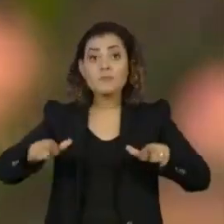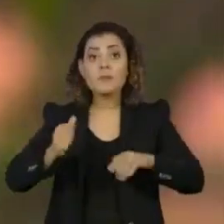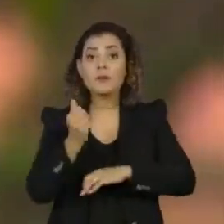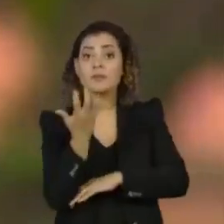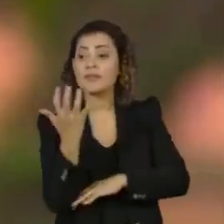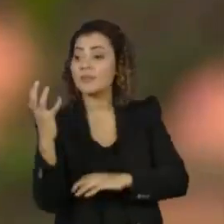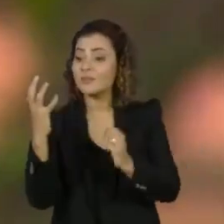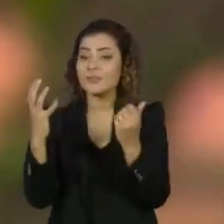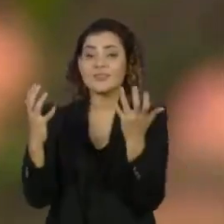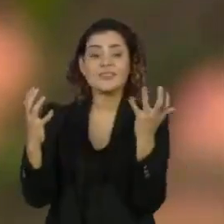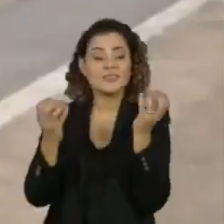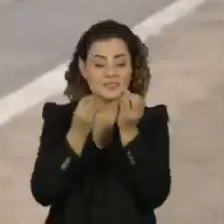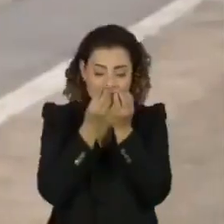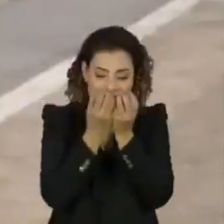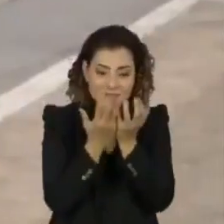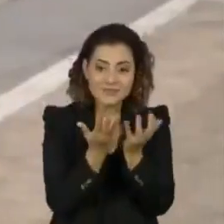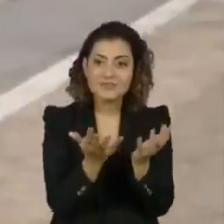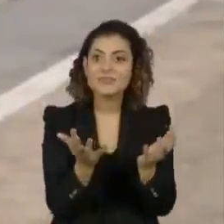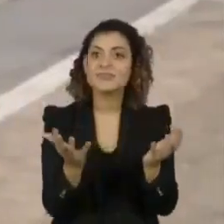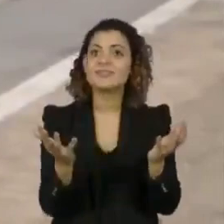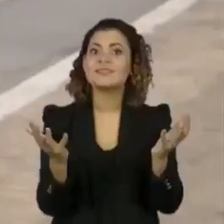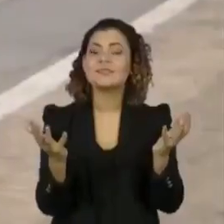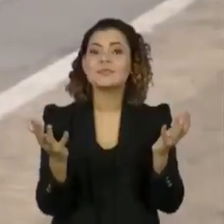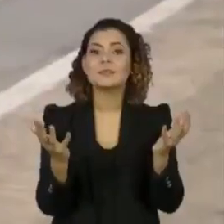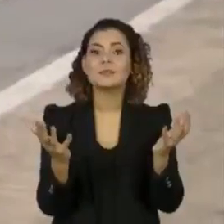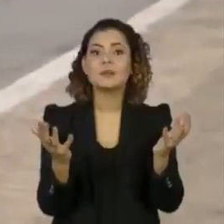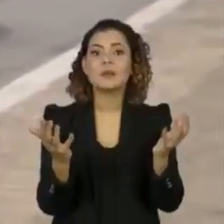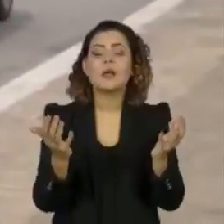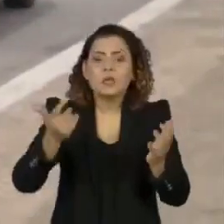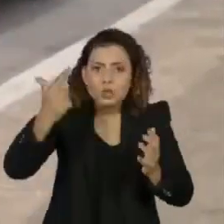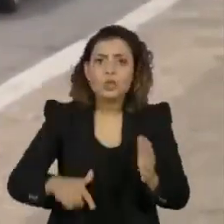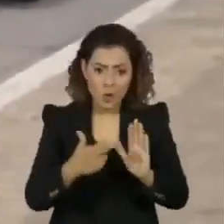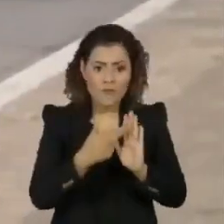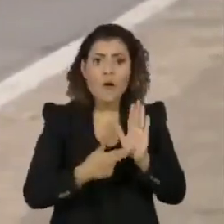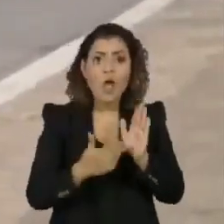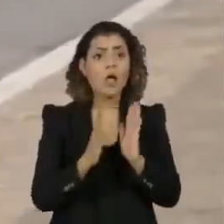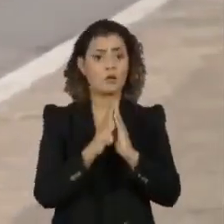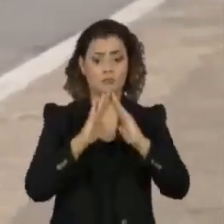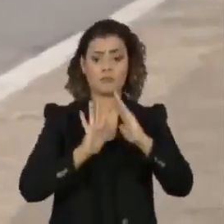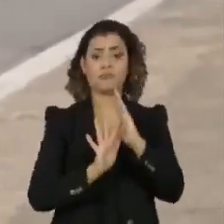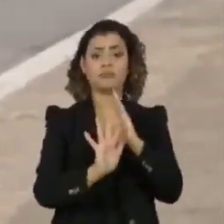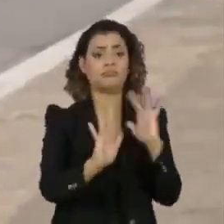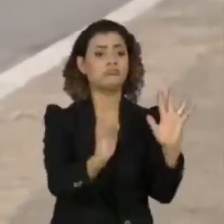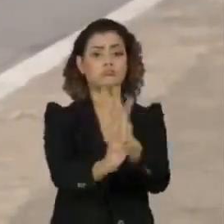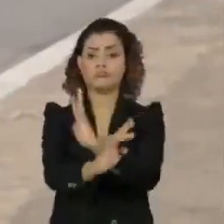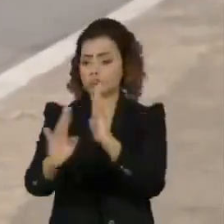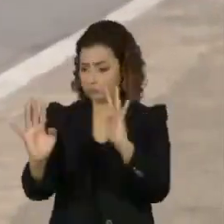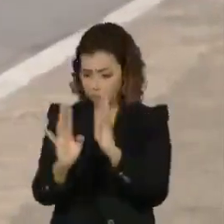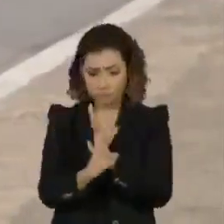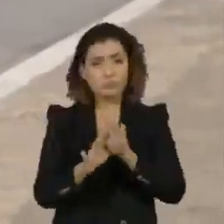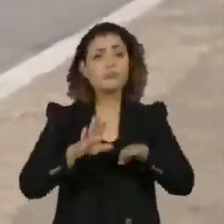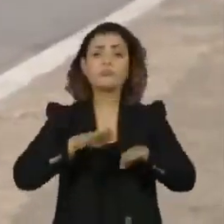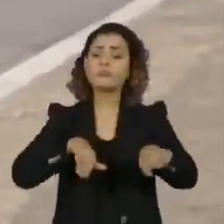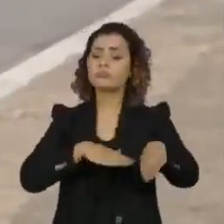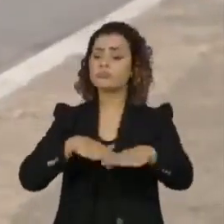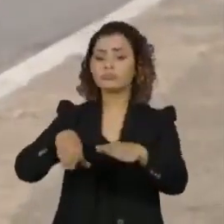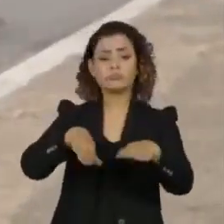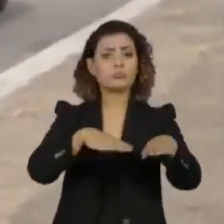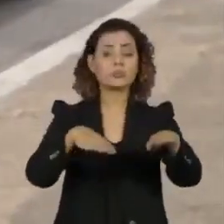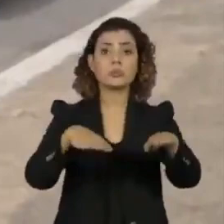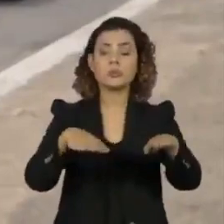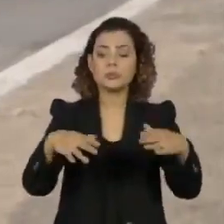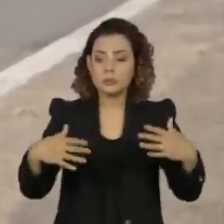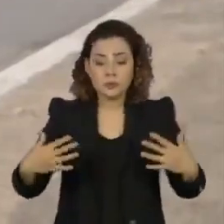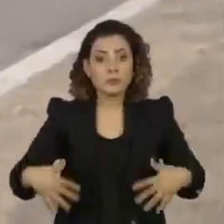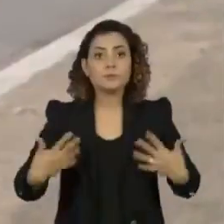natureza floresceu. Mas bastou afrouxar as medidas restritivas. Com a retomada das atividades no fim